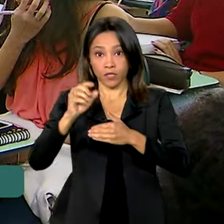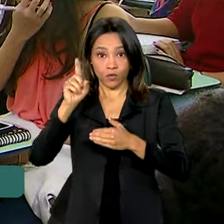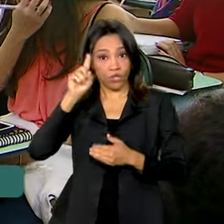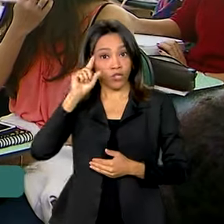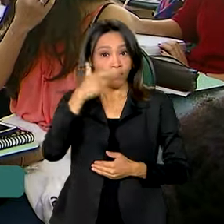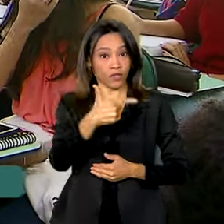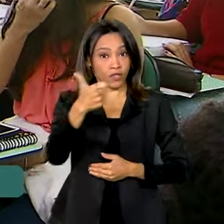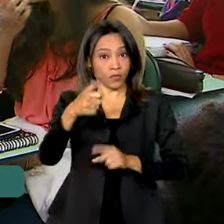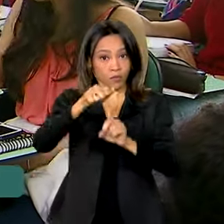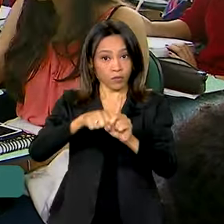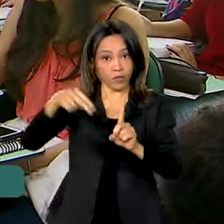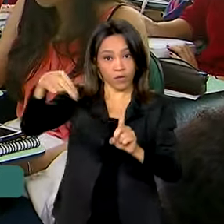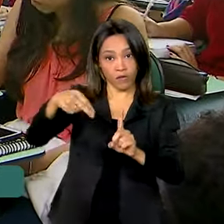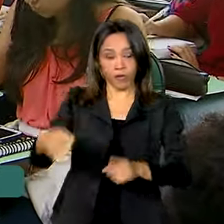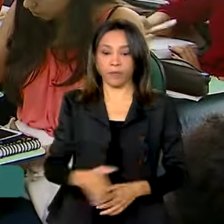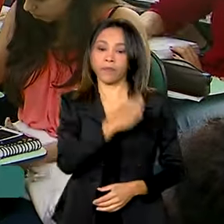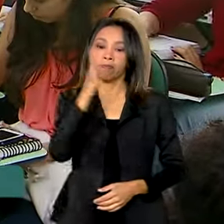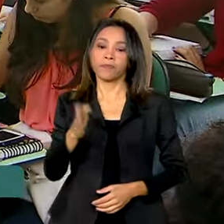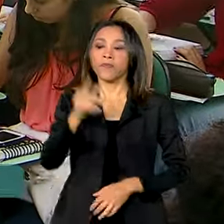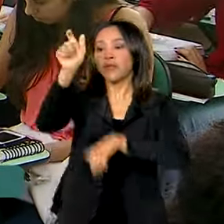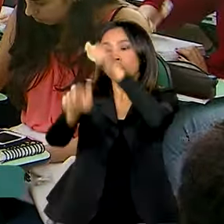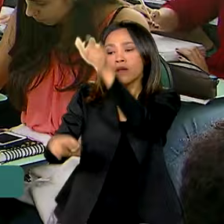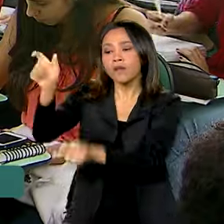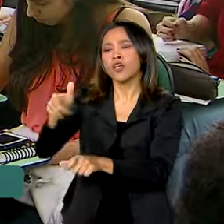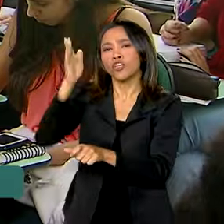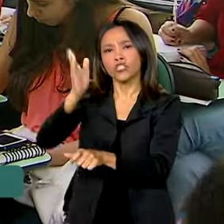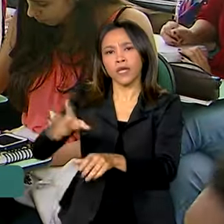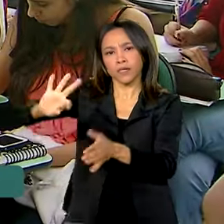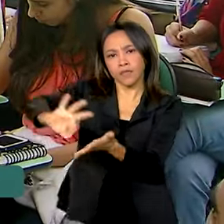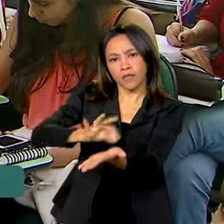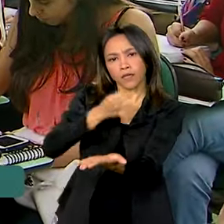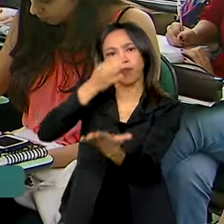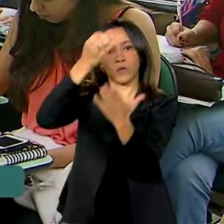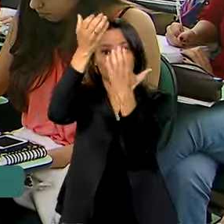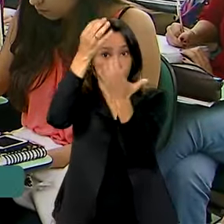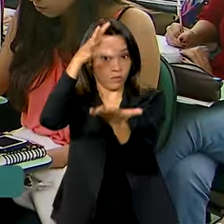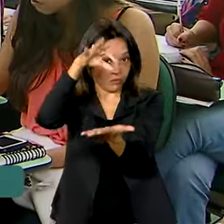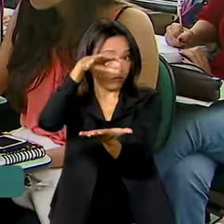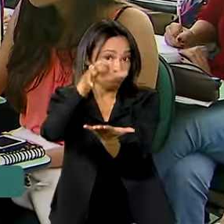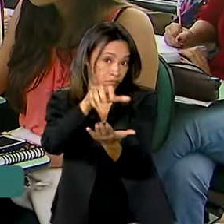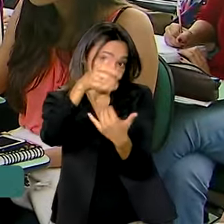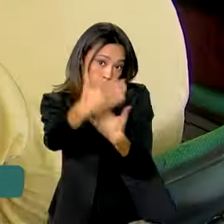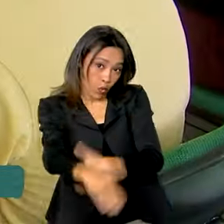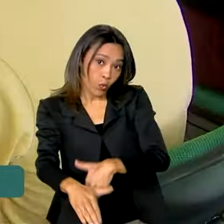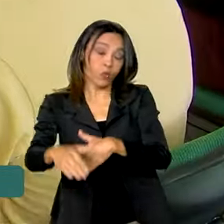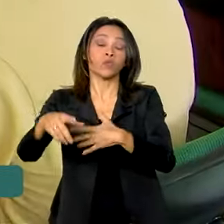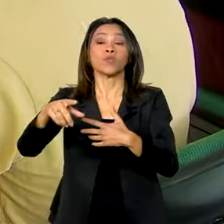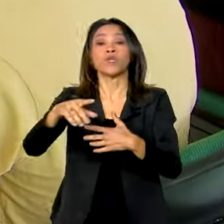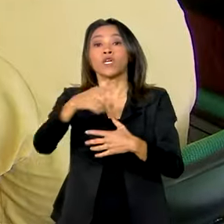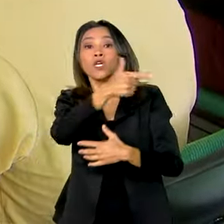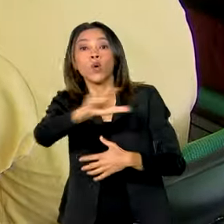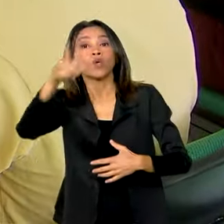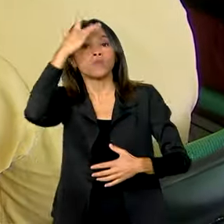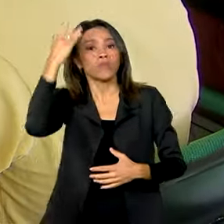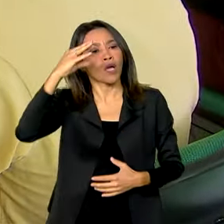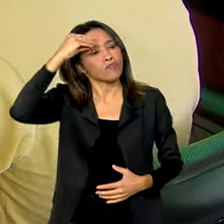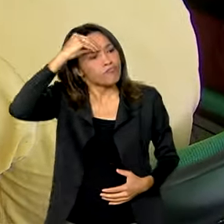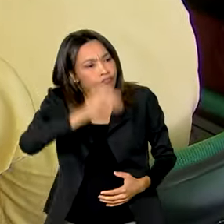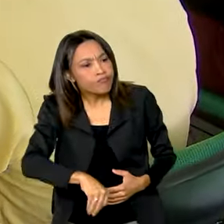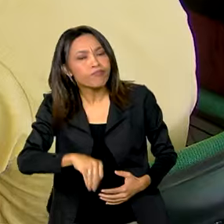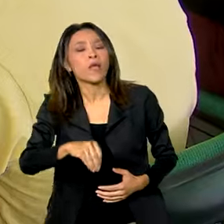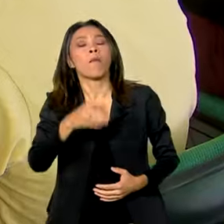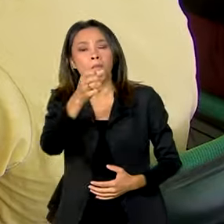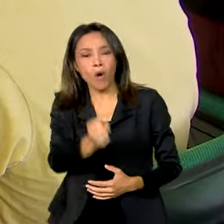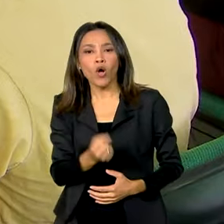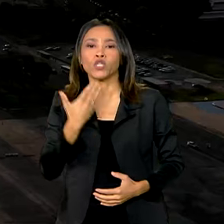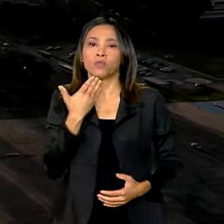Os candidatos que se inscreveram para o concurso e desistiram pela mudança da data podem pedir de volta o